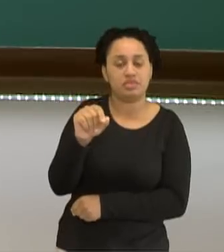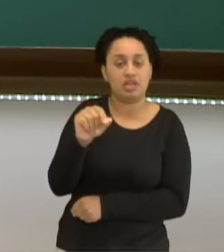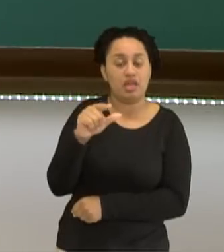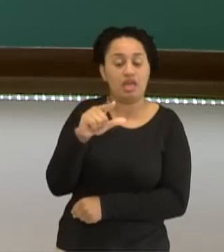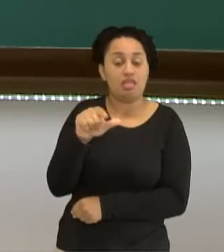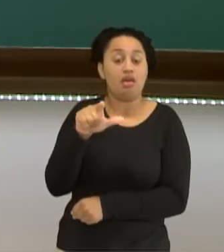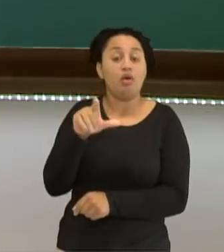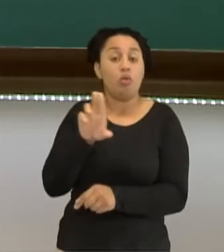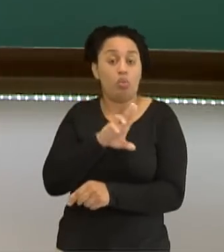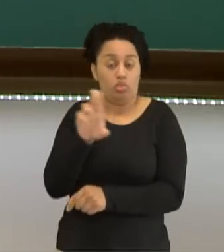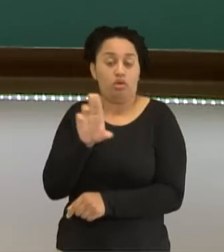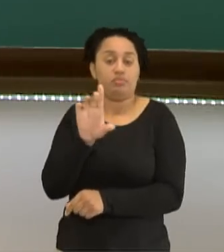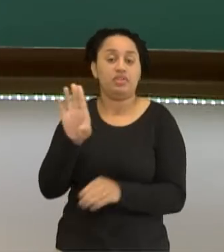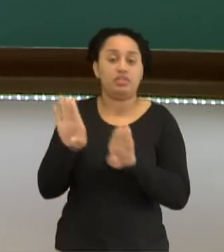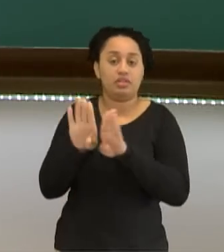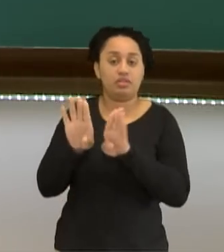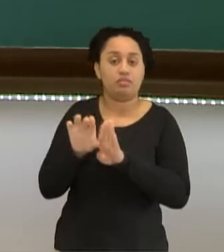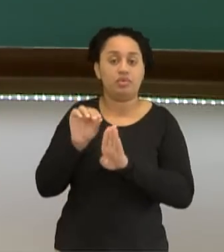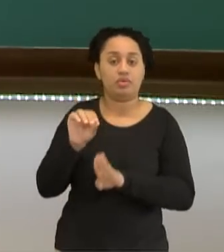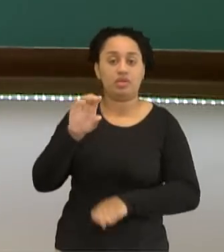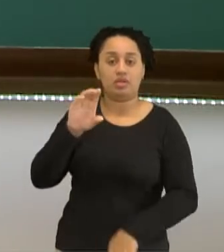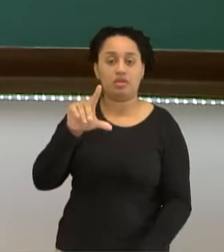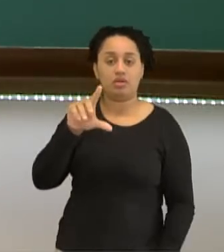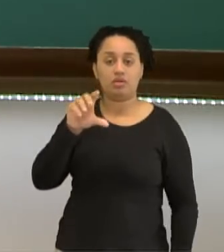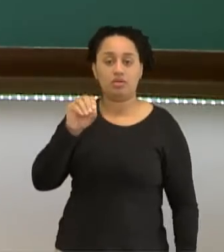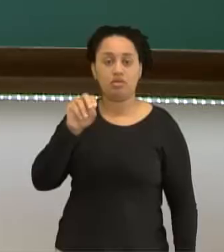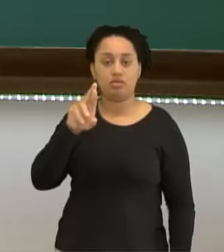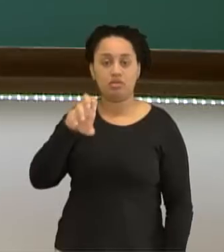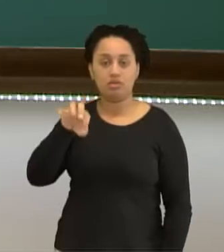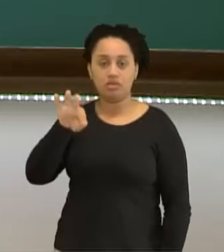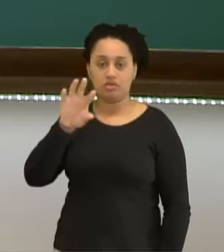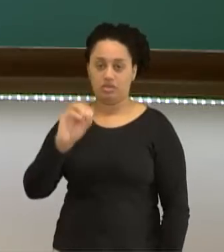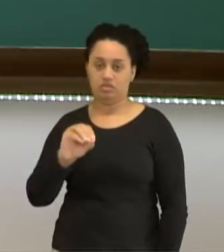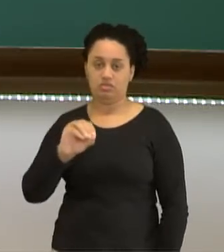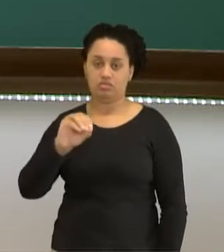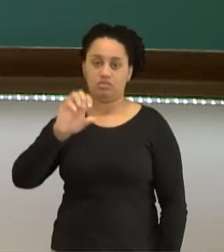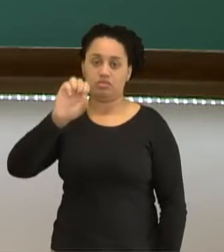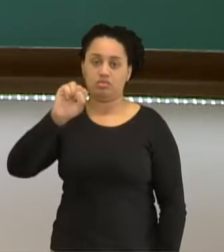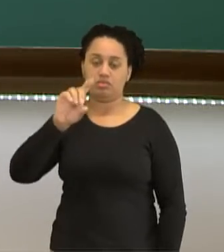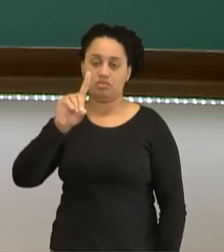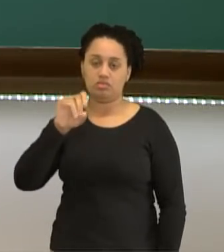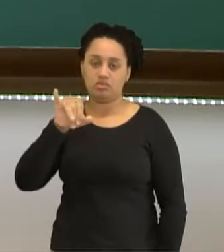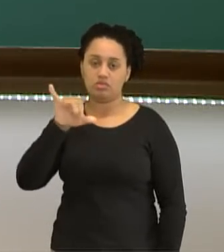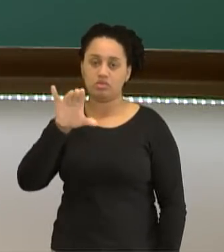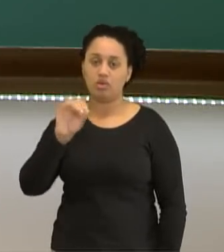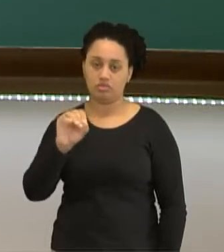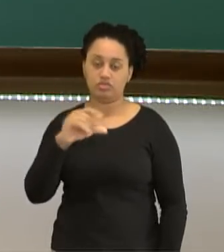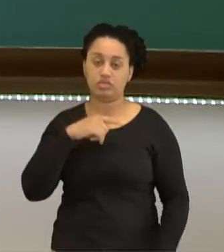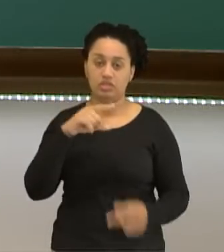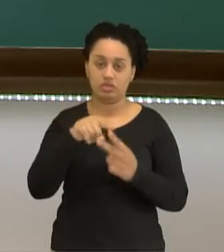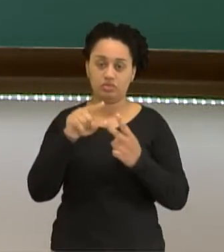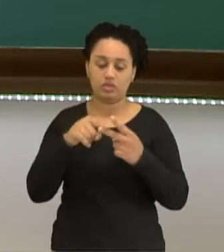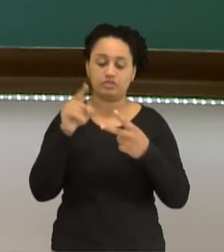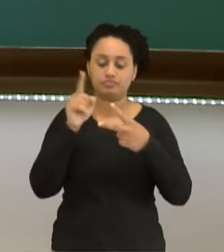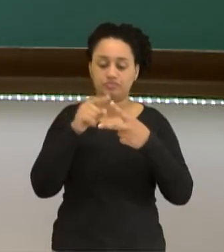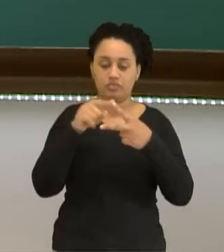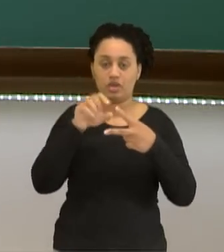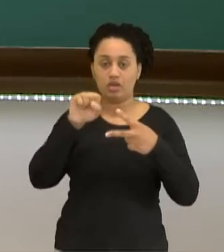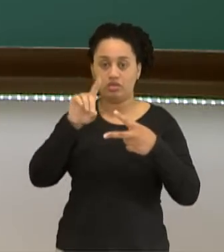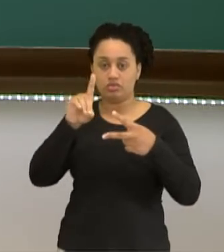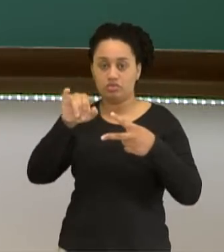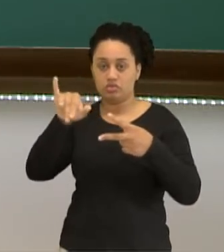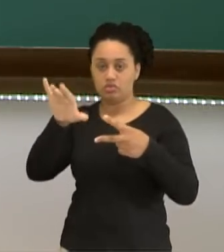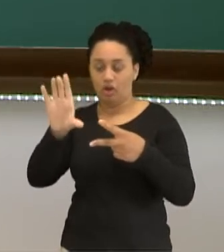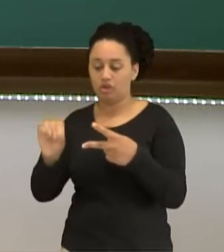de cloreto de sódio e é formado por dois elementos químicos cada molécula, elemento químico sódio, elemento